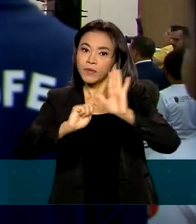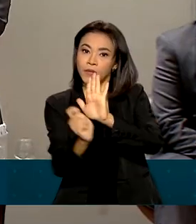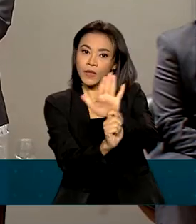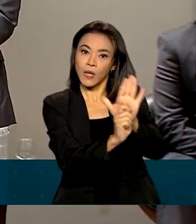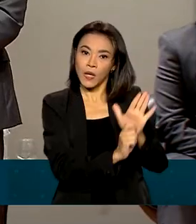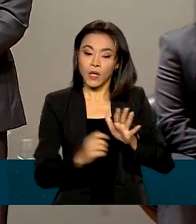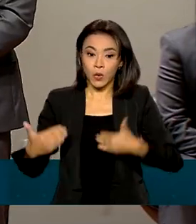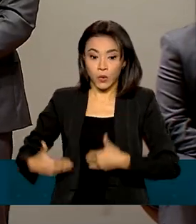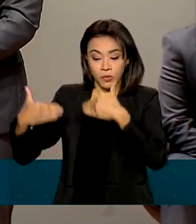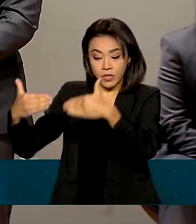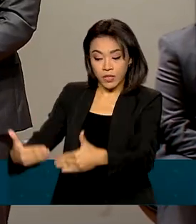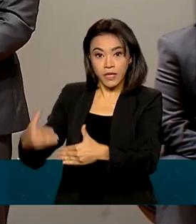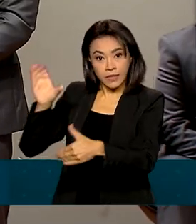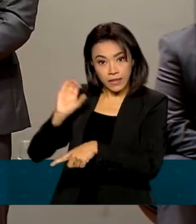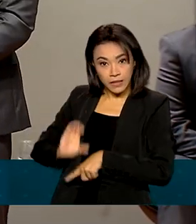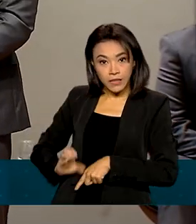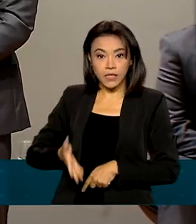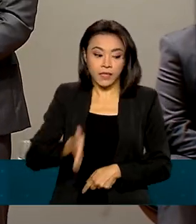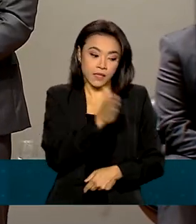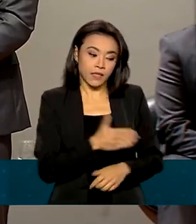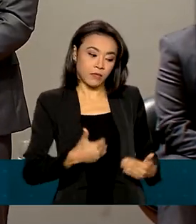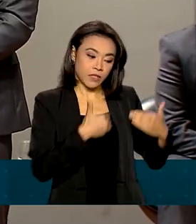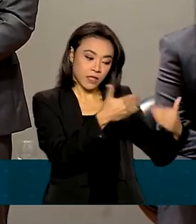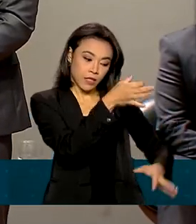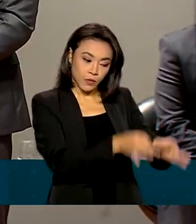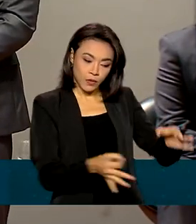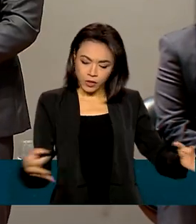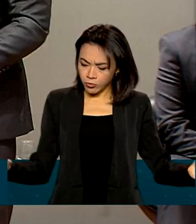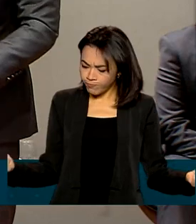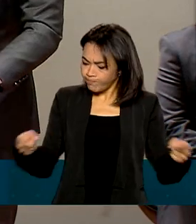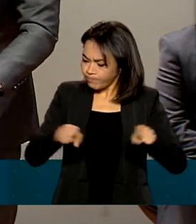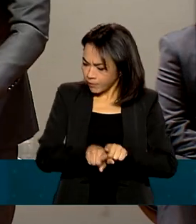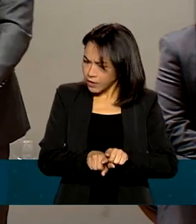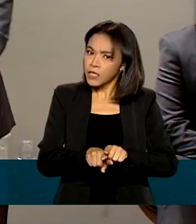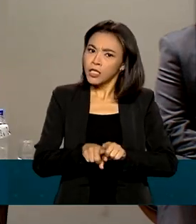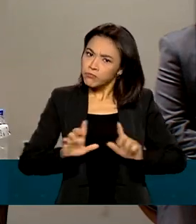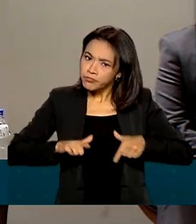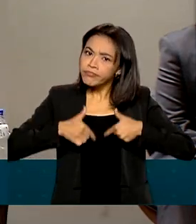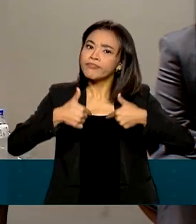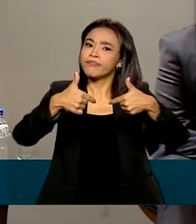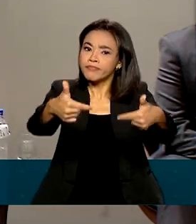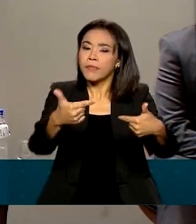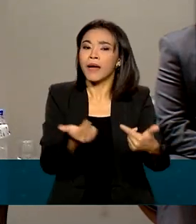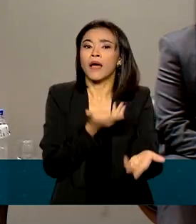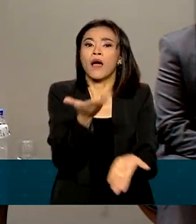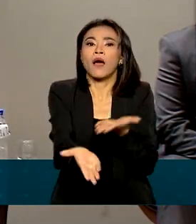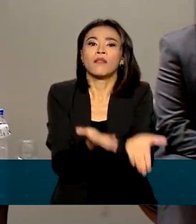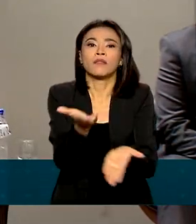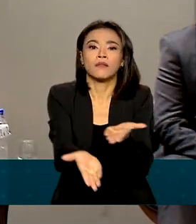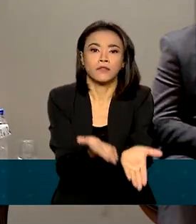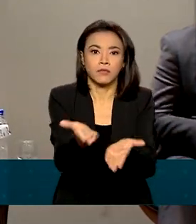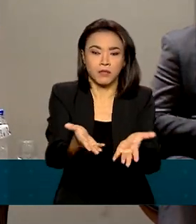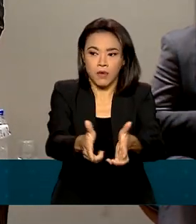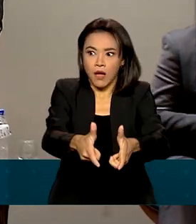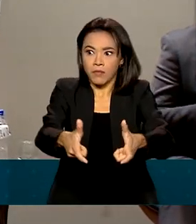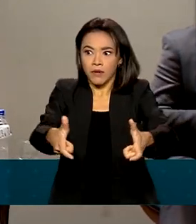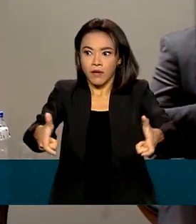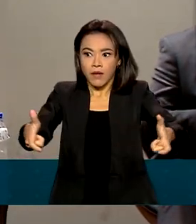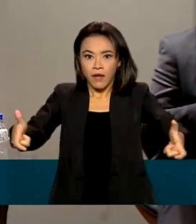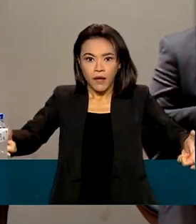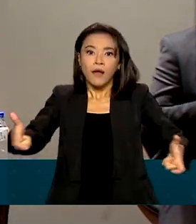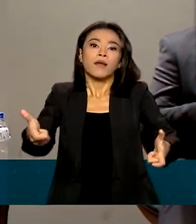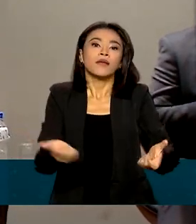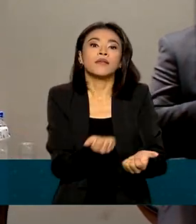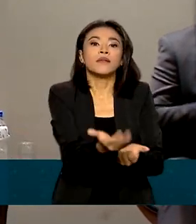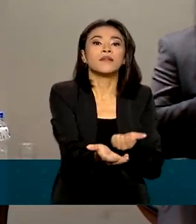Ministérios da Cidadania e Justiça fecharam parcerias para ampliar esse atendimento e fornecer qualificação